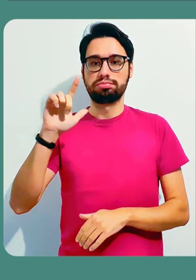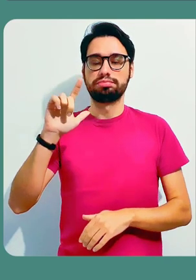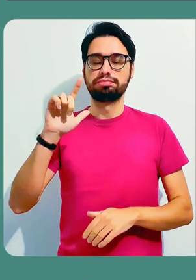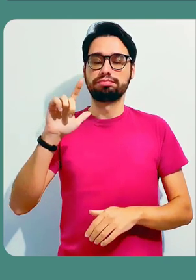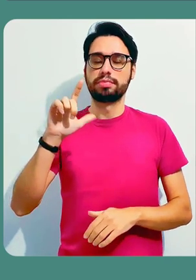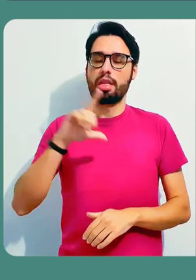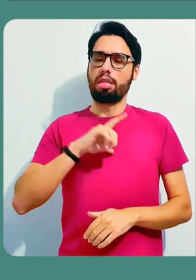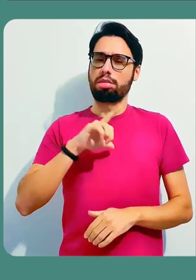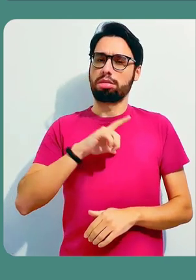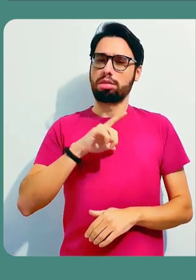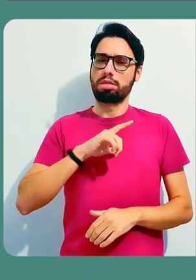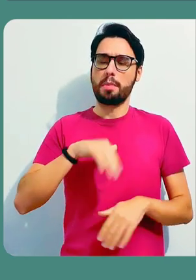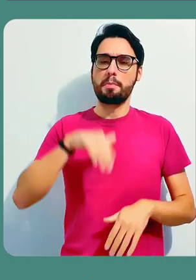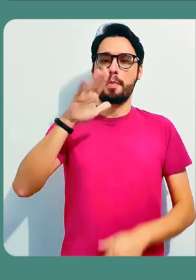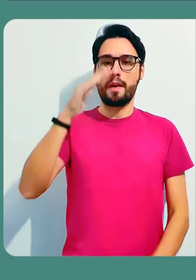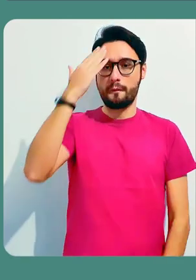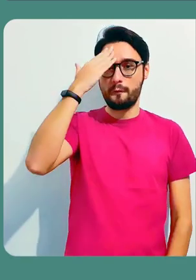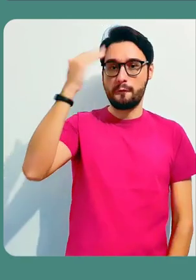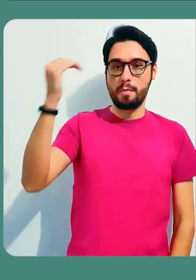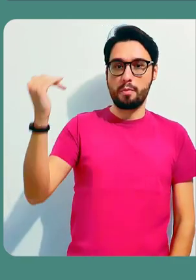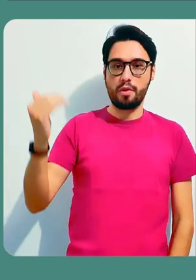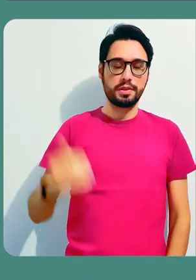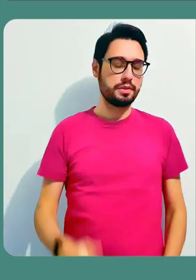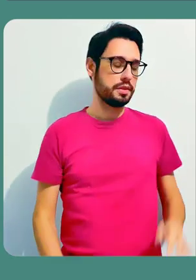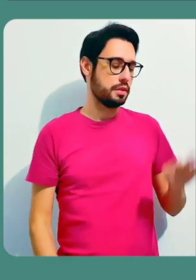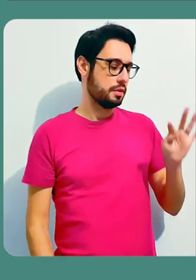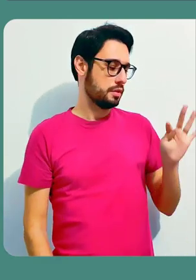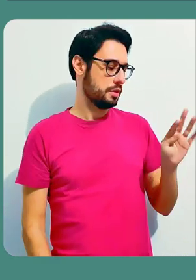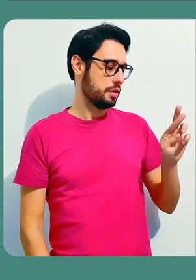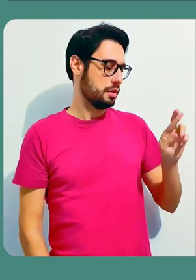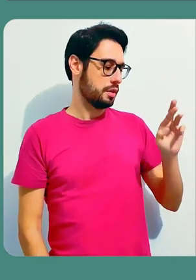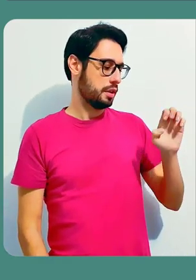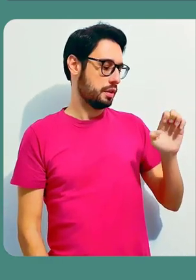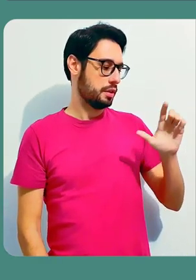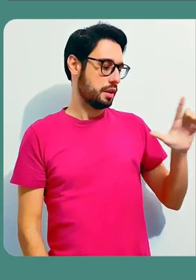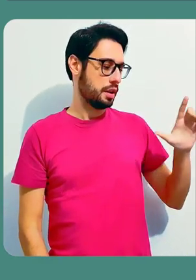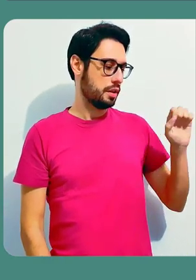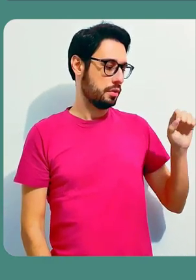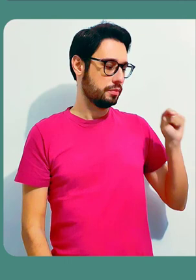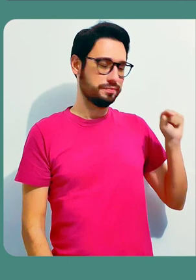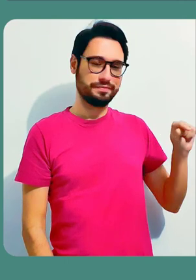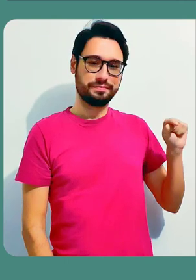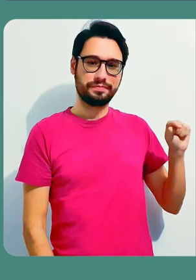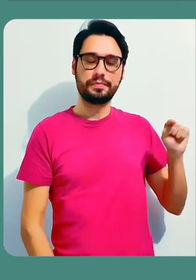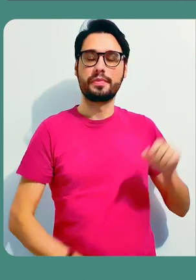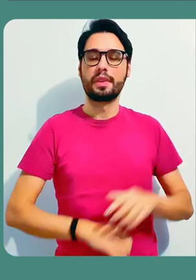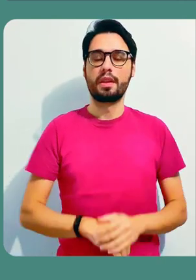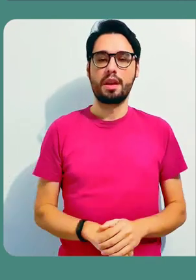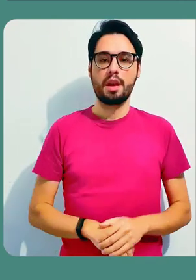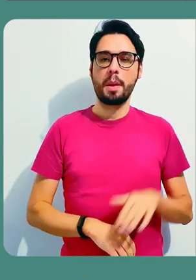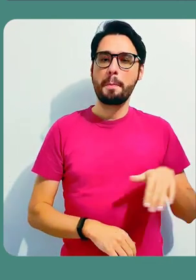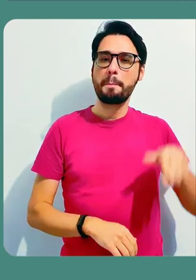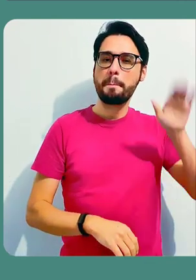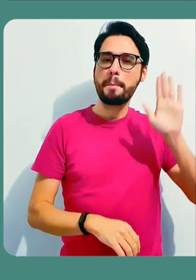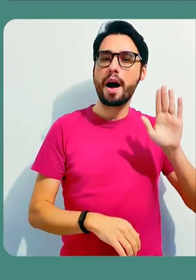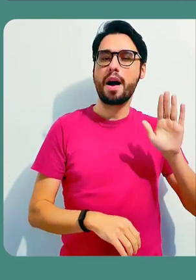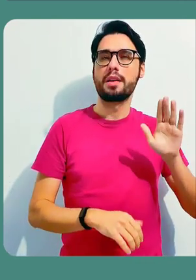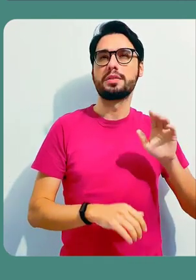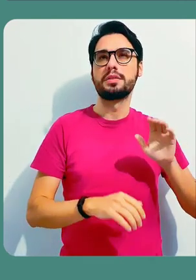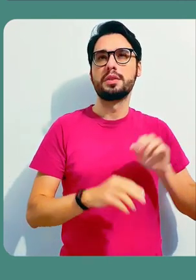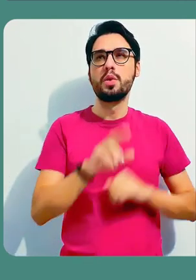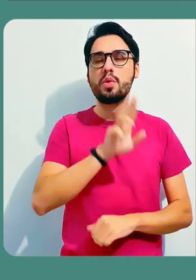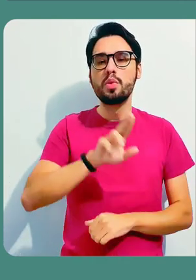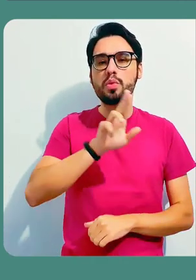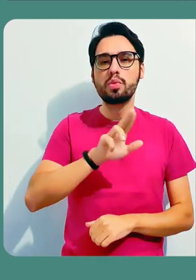Uma segunda ferramenta colaborativa que eu quero mostrar para vocês tem ganhado bastante destaque, é o Trello. O